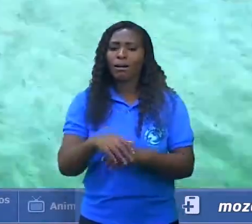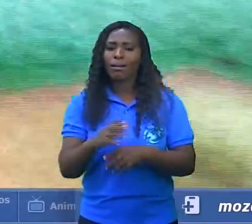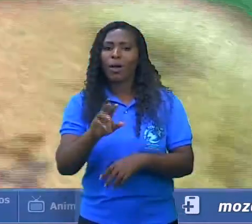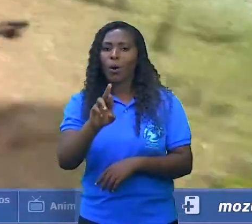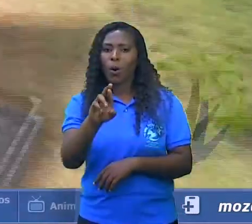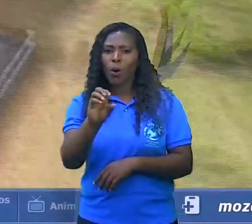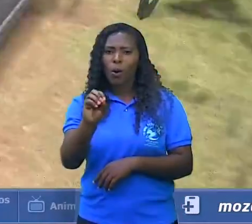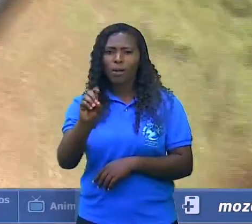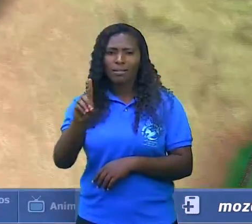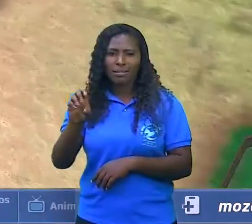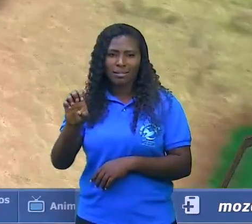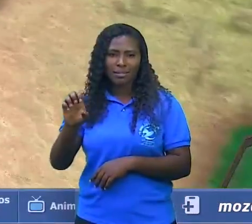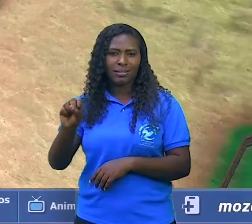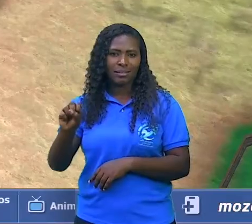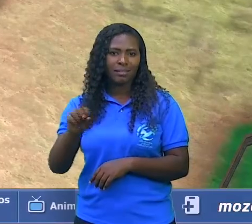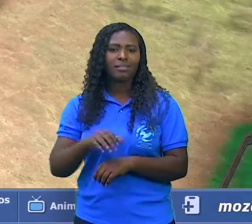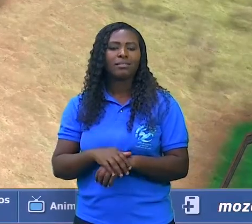Gizé,